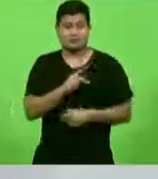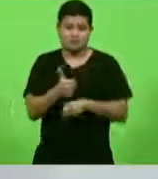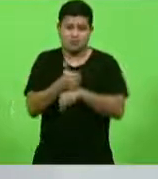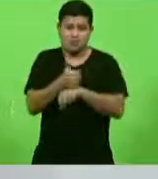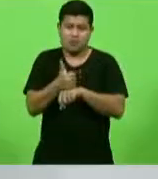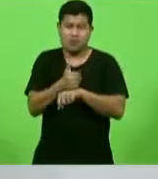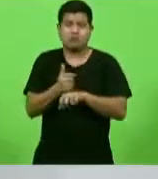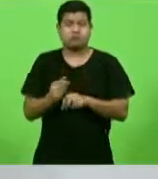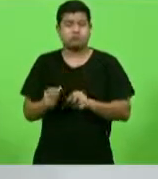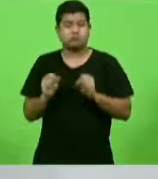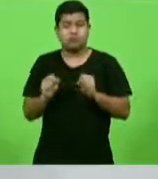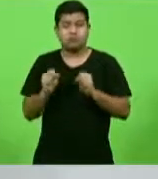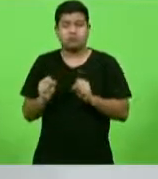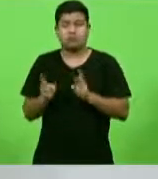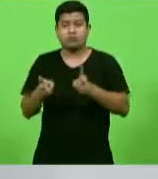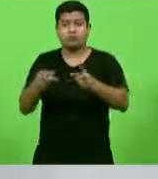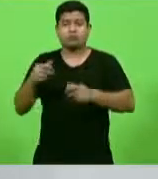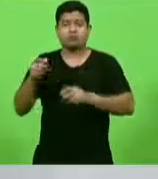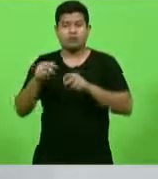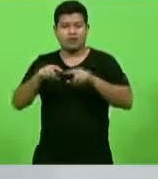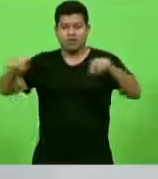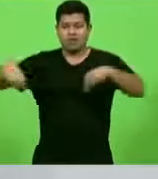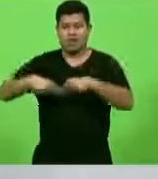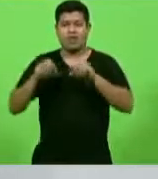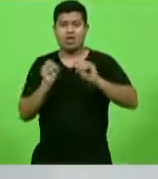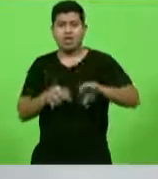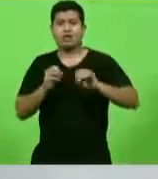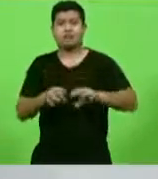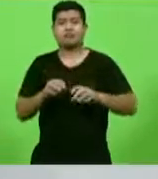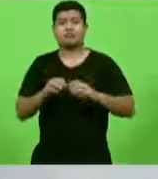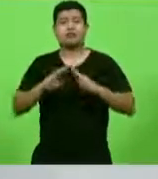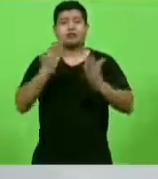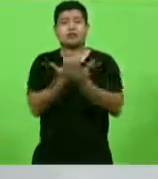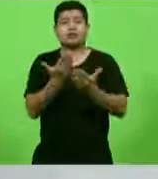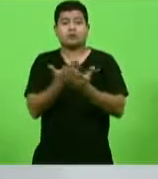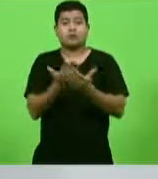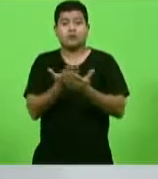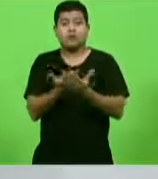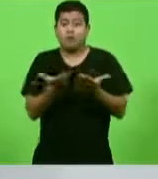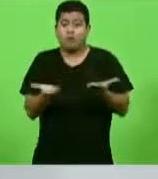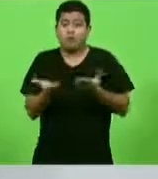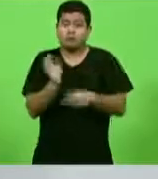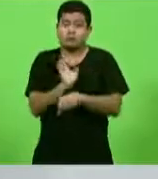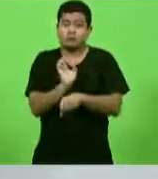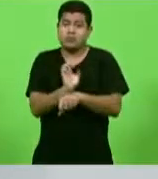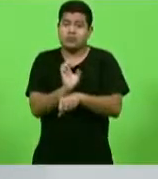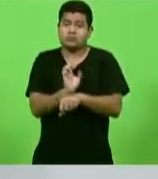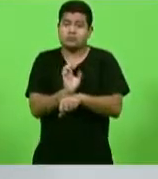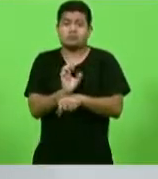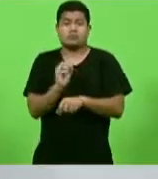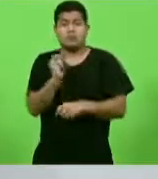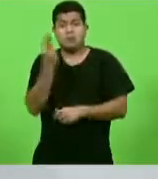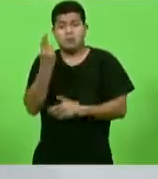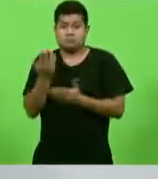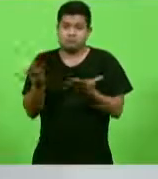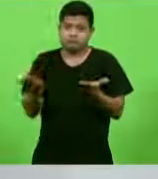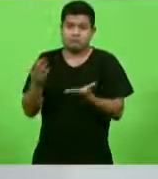continuar em sala de aula numa escola da rede regular, ou seja, da sede.